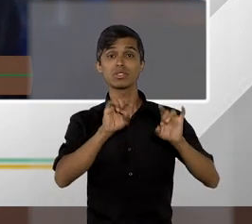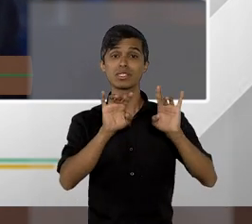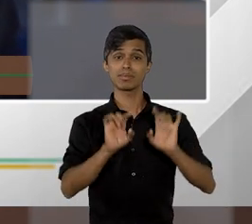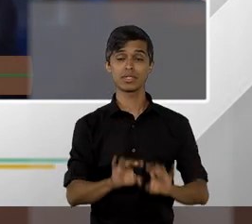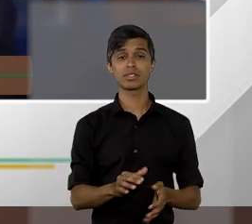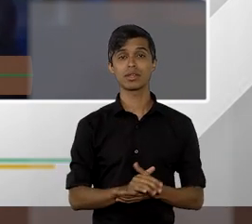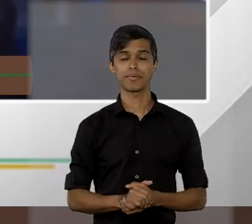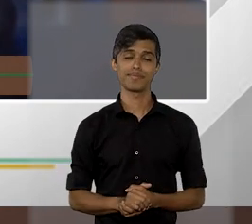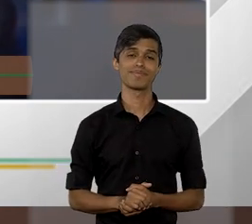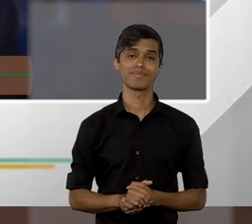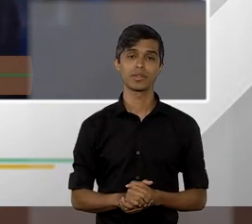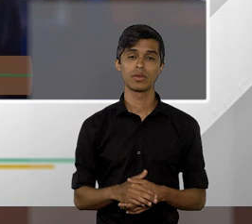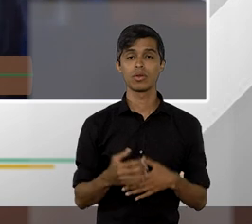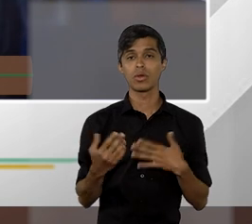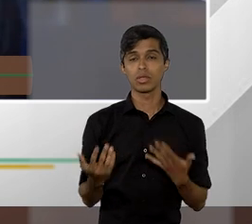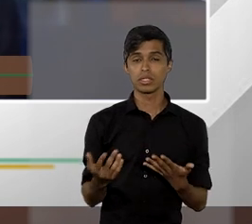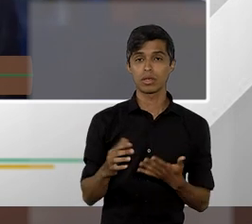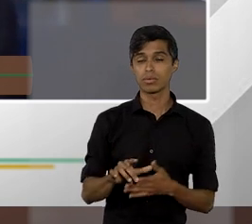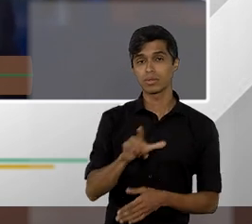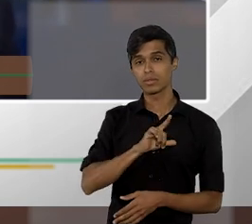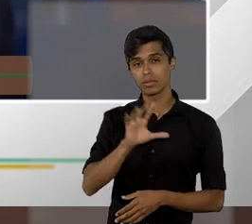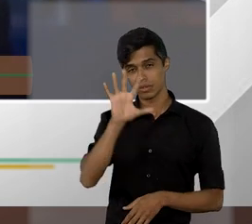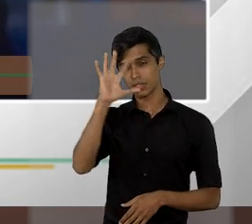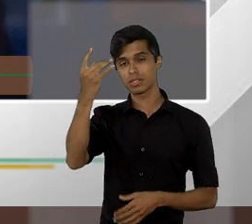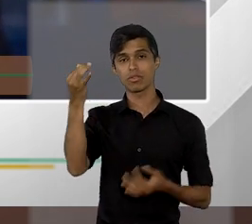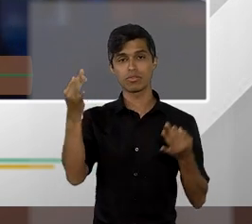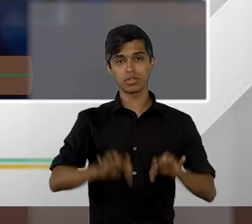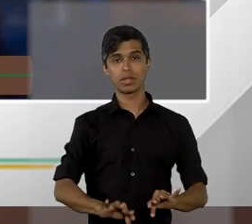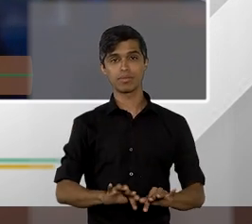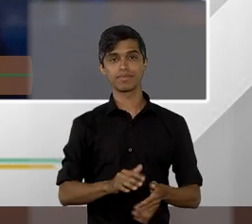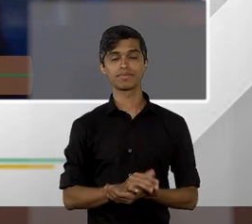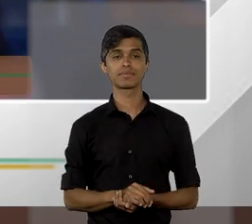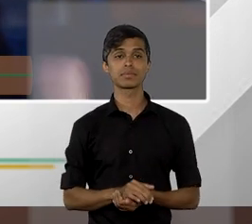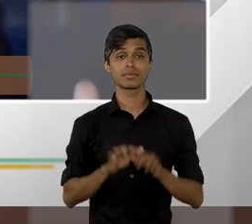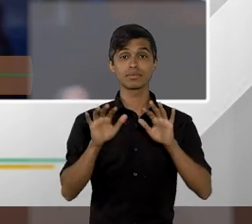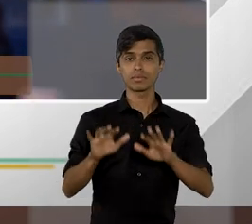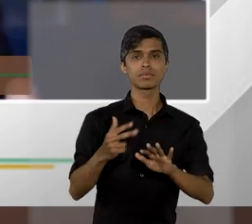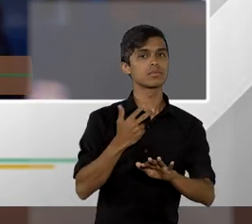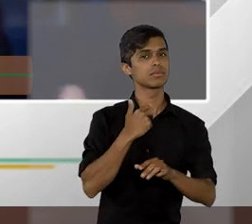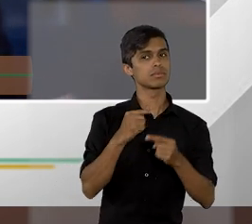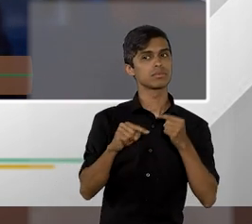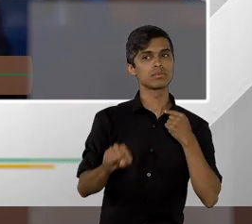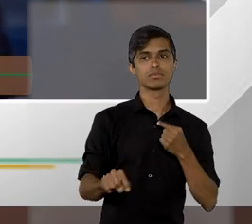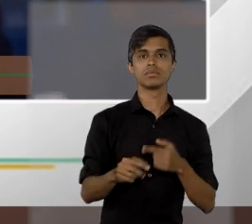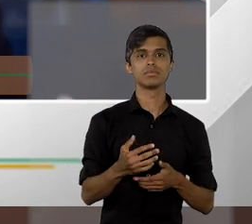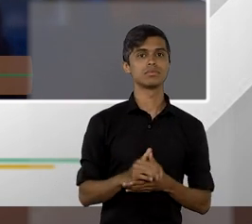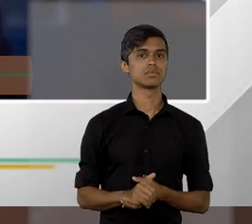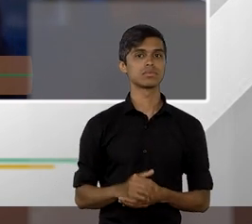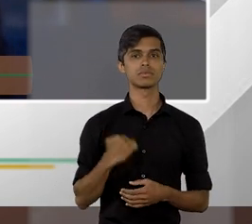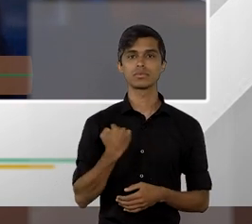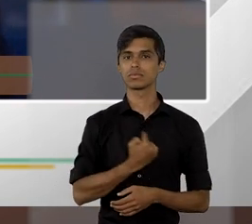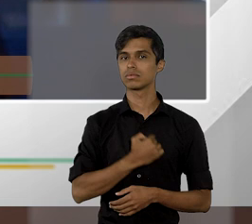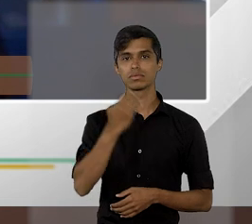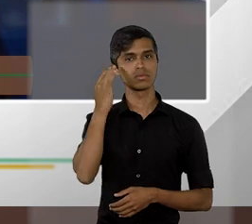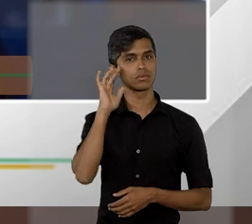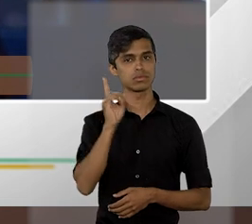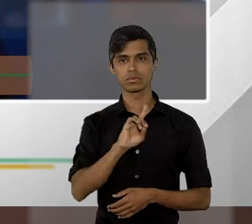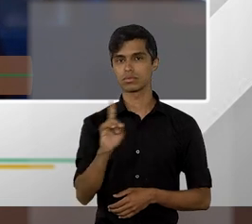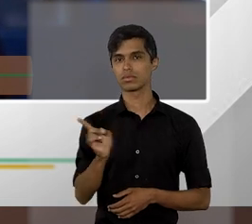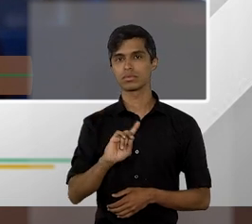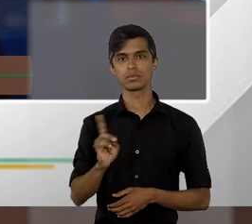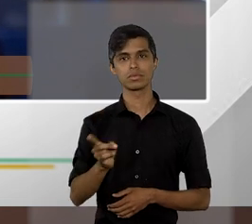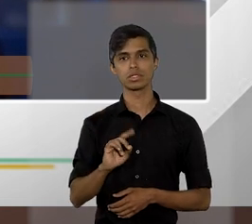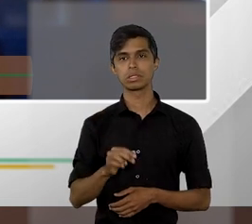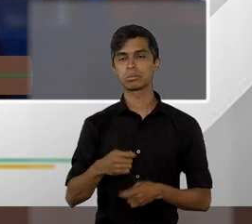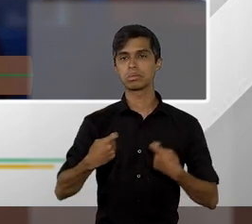Supremo Tribunal Federal, para obter uma decisão final. E essa não é a compreensão verdadeira que se deve